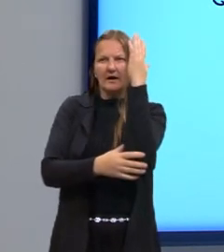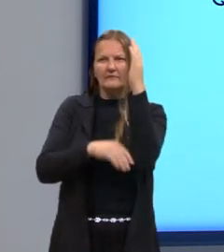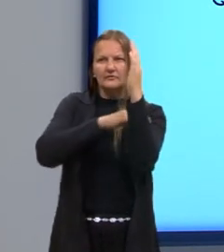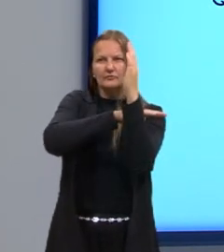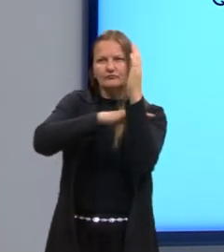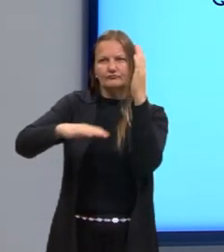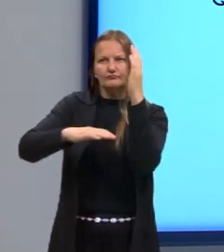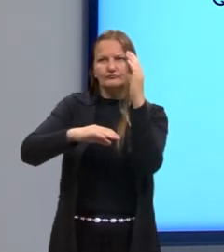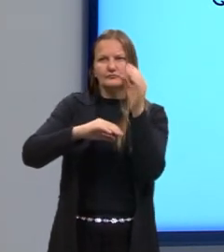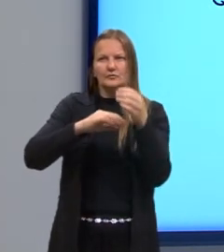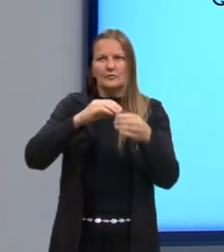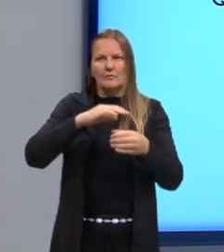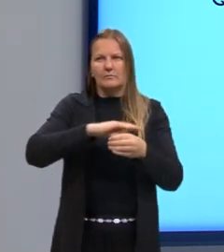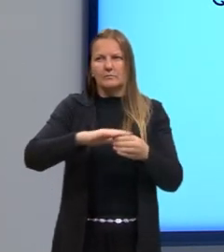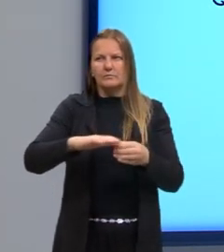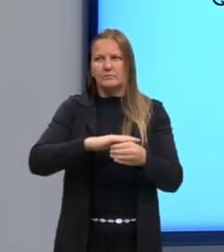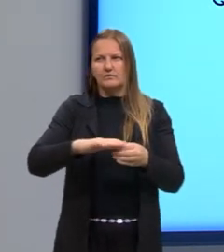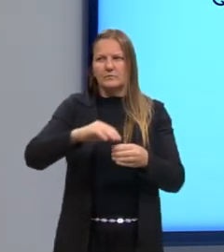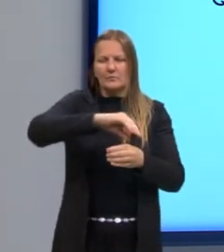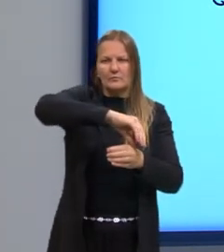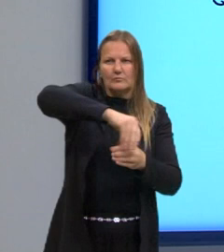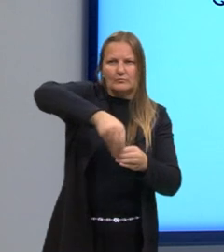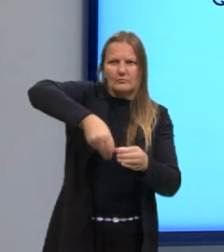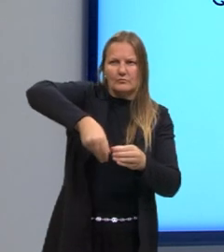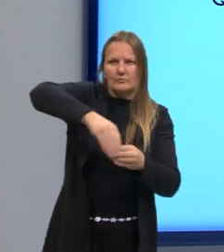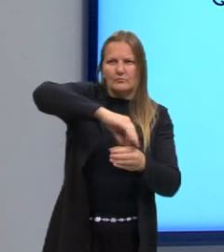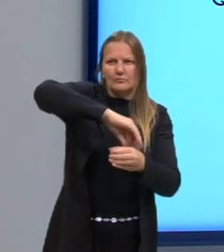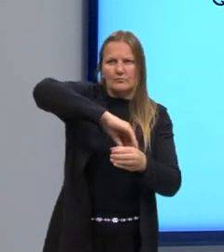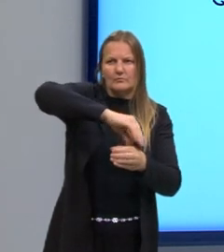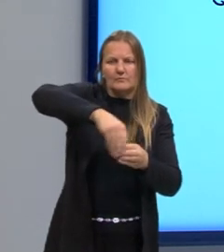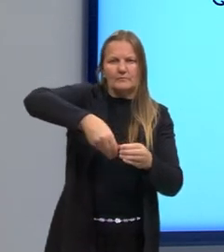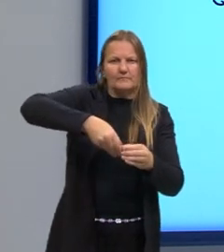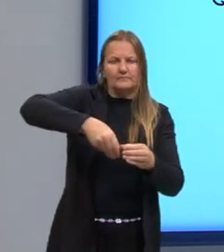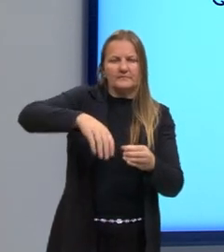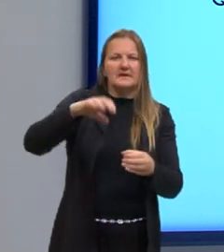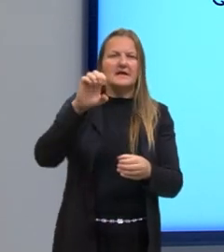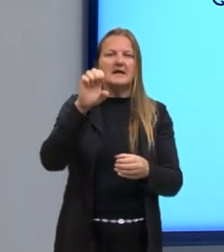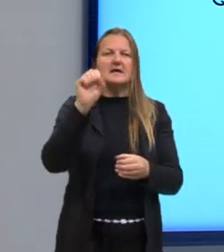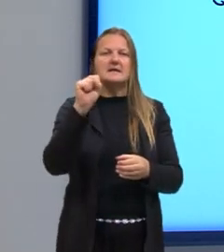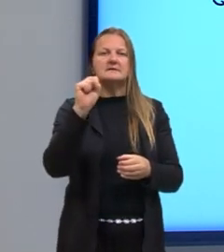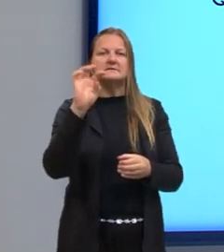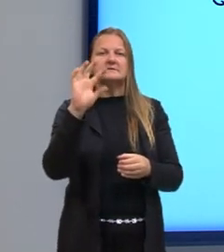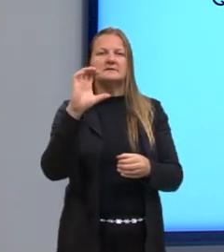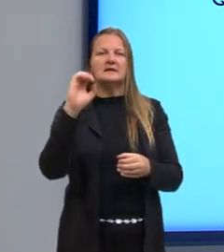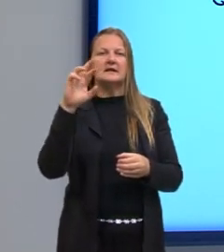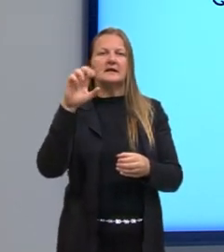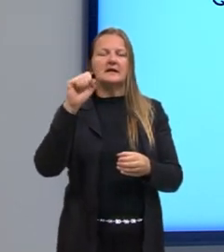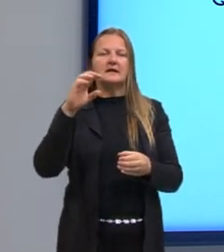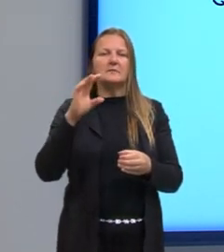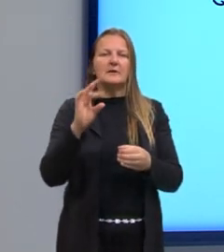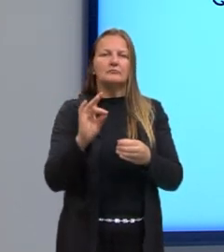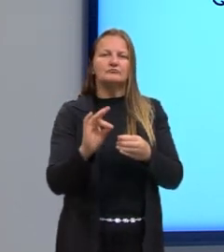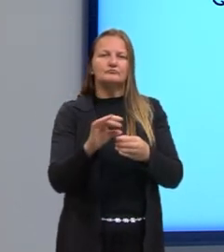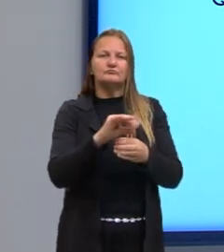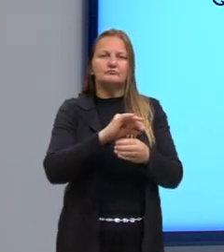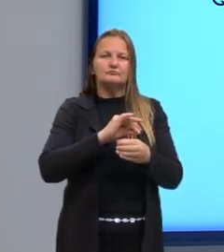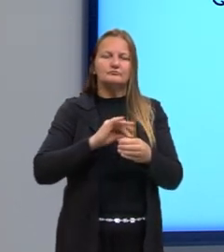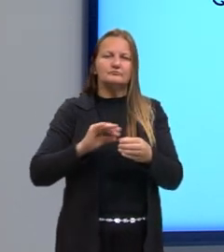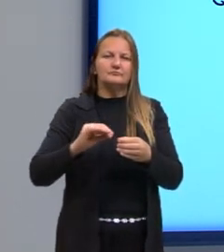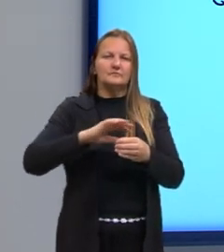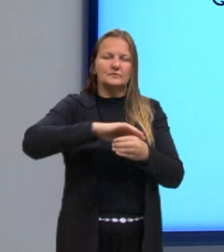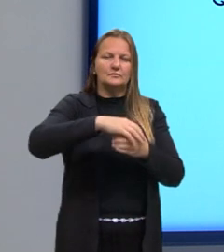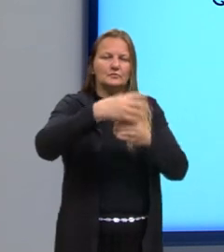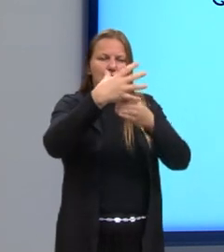súber, aqui, ele está mais na Peridermis. O sclerenquima, ele é um tecido de sustentação, ele está mais espalhado pela